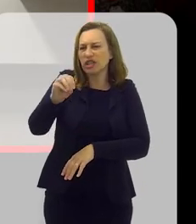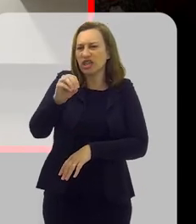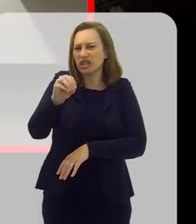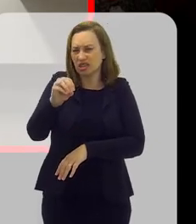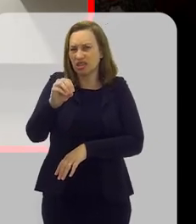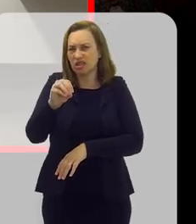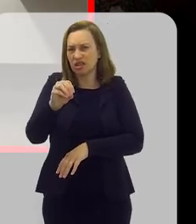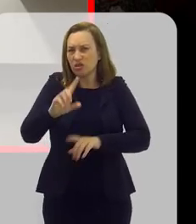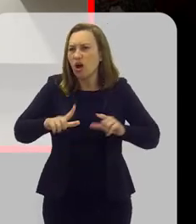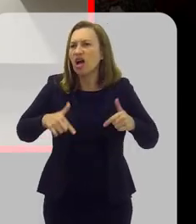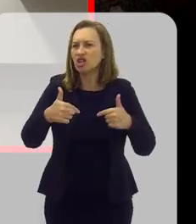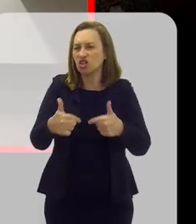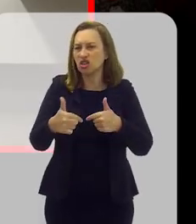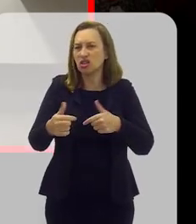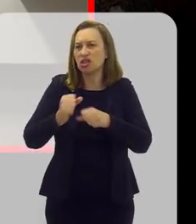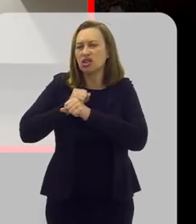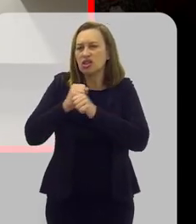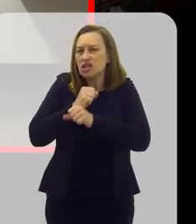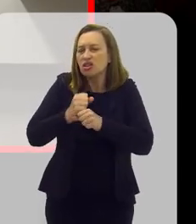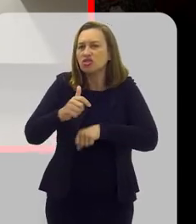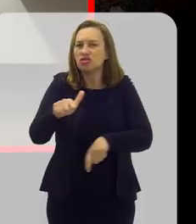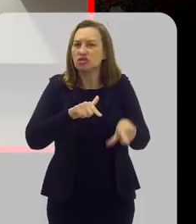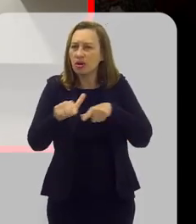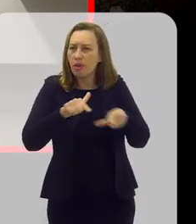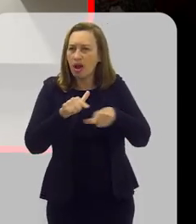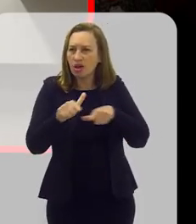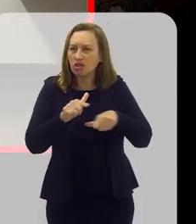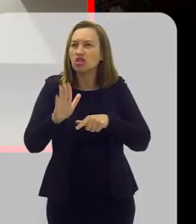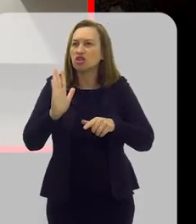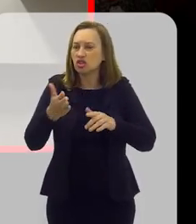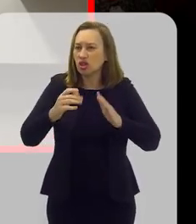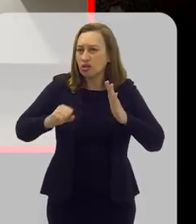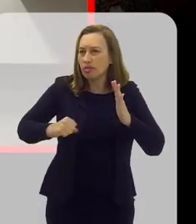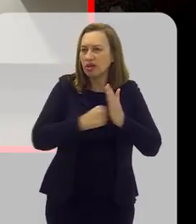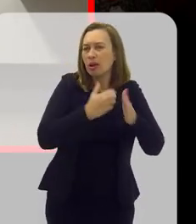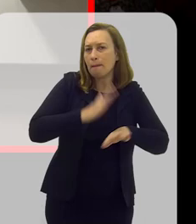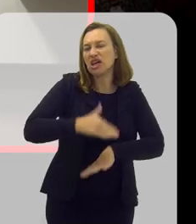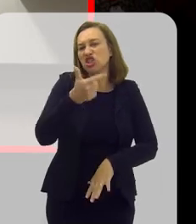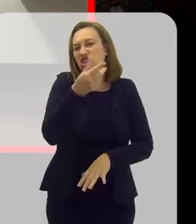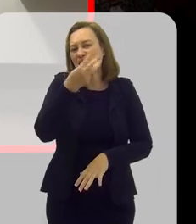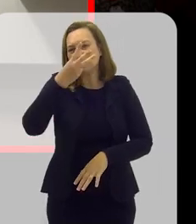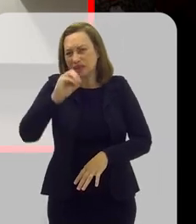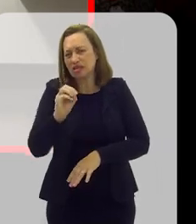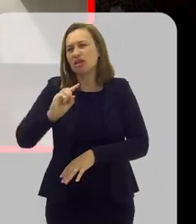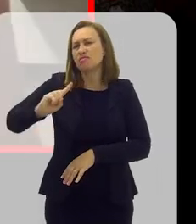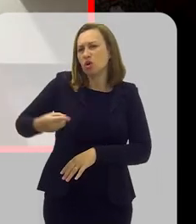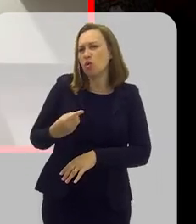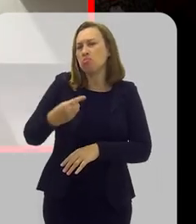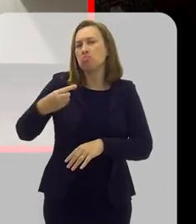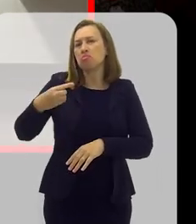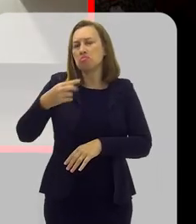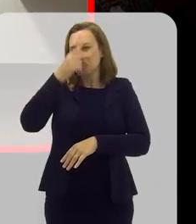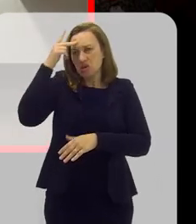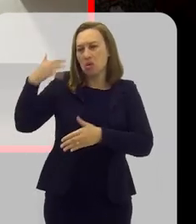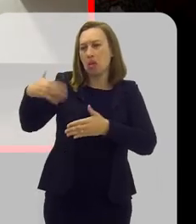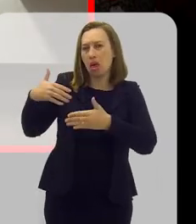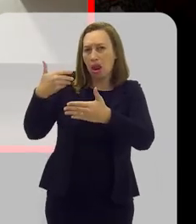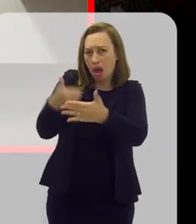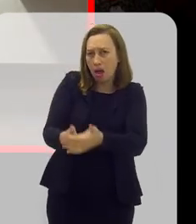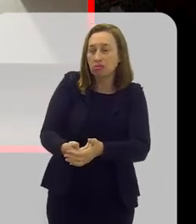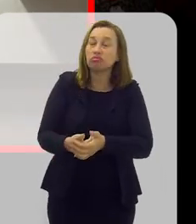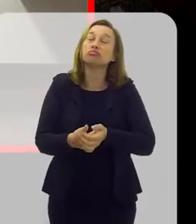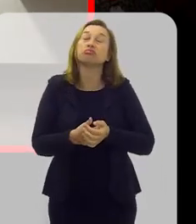nesses anos aí de trabalho e já impactamos mais de 30 mil pessoas ao longo desses anos.